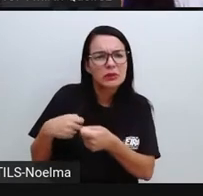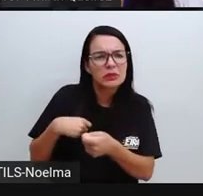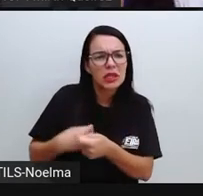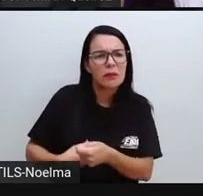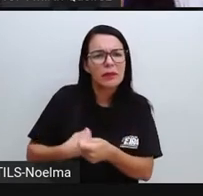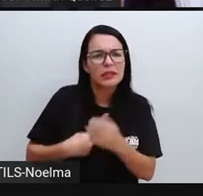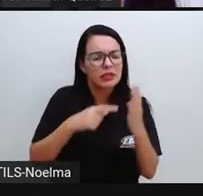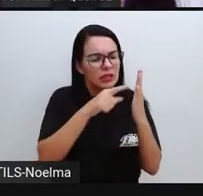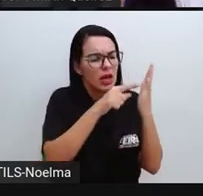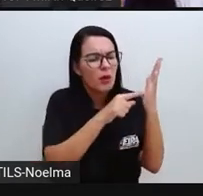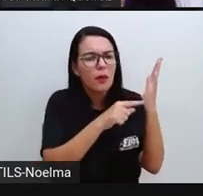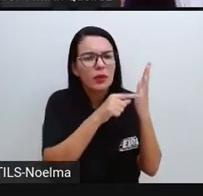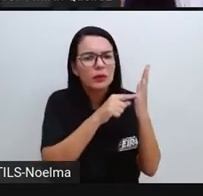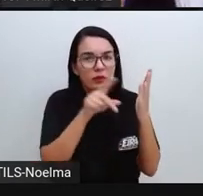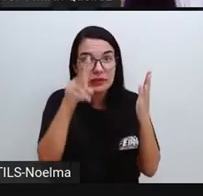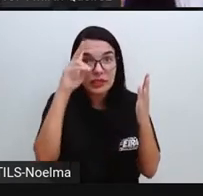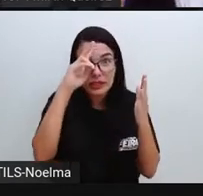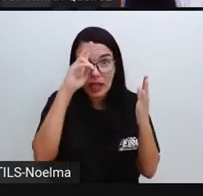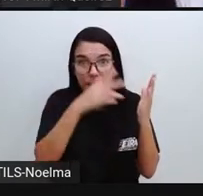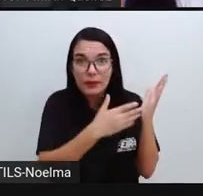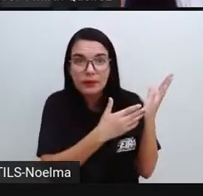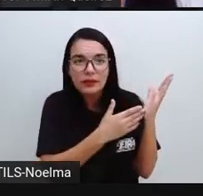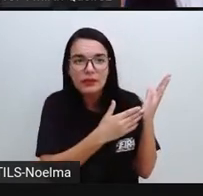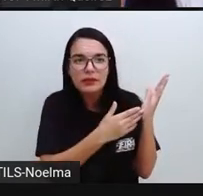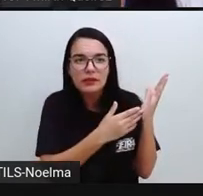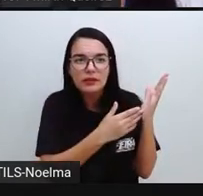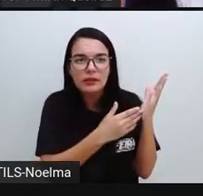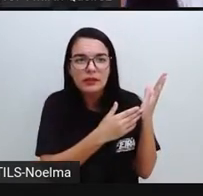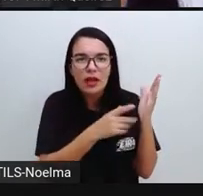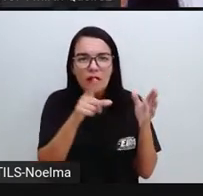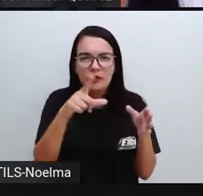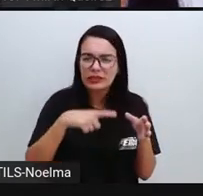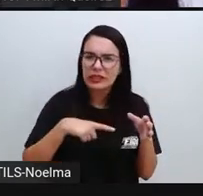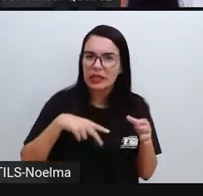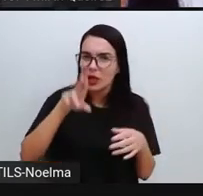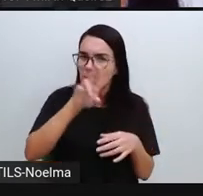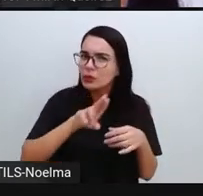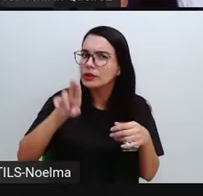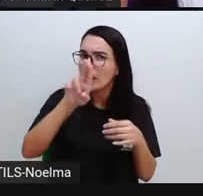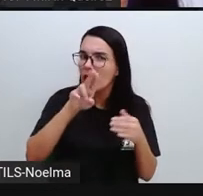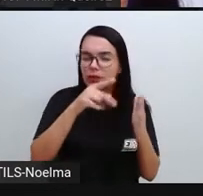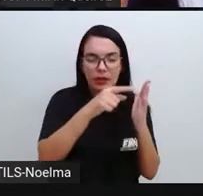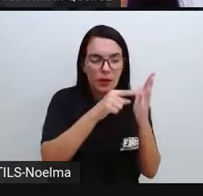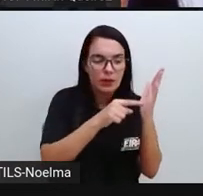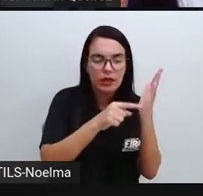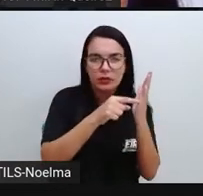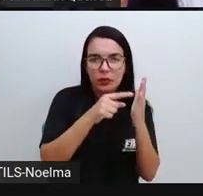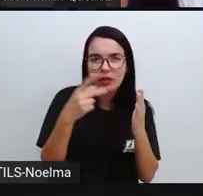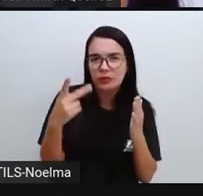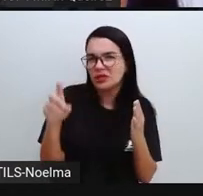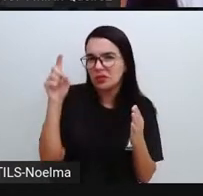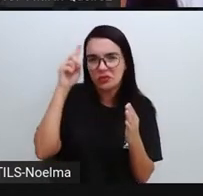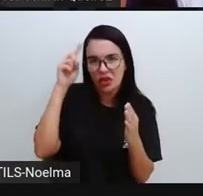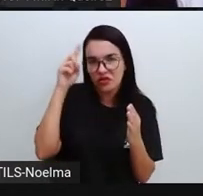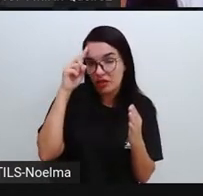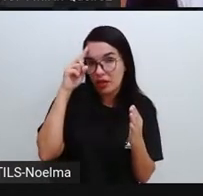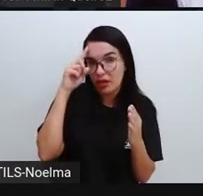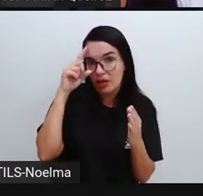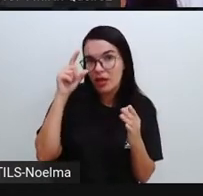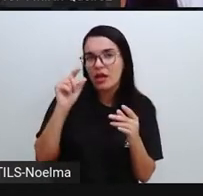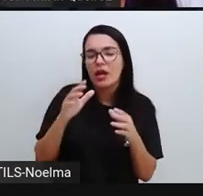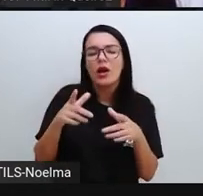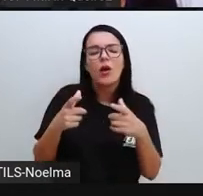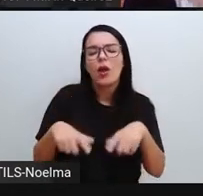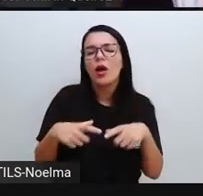calculadora? Quem é que lembra quais são os símbolos? Você tem utilizado a calculadora no dia a dia? E em que situação?